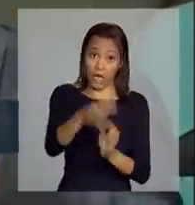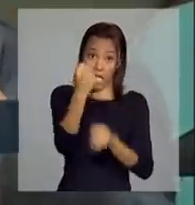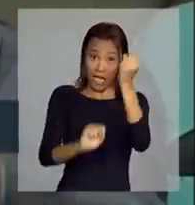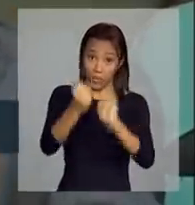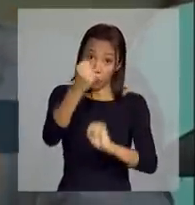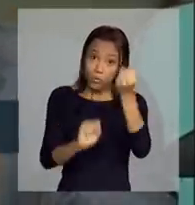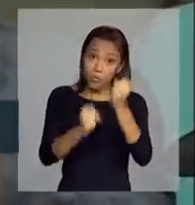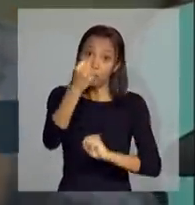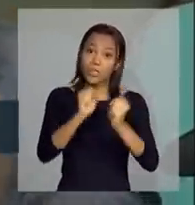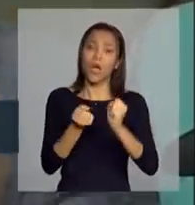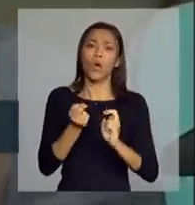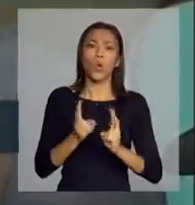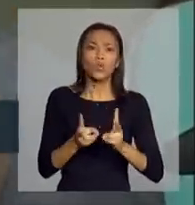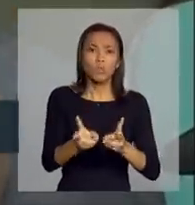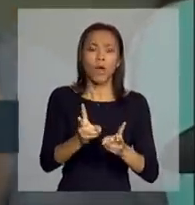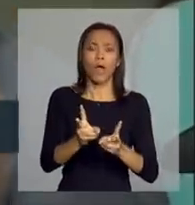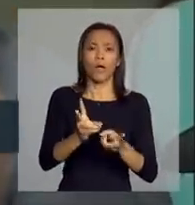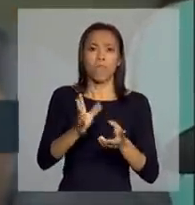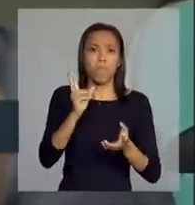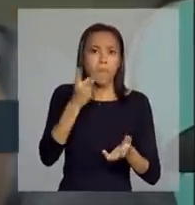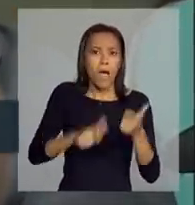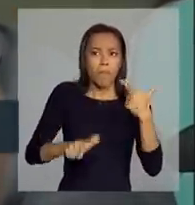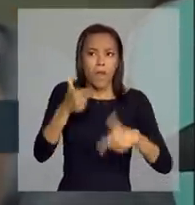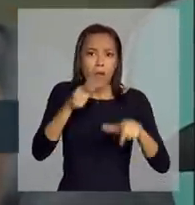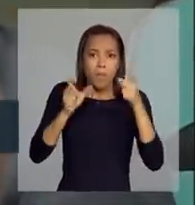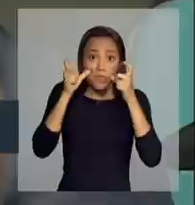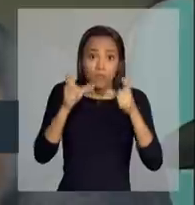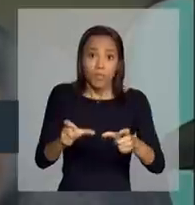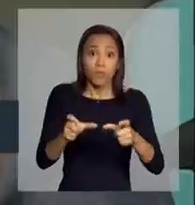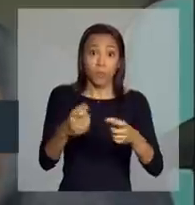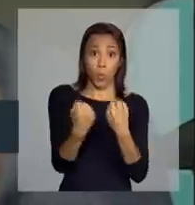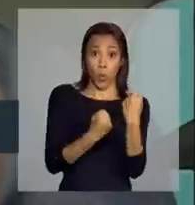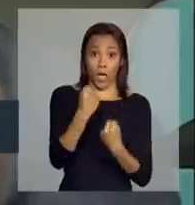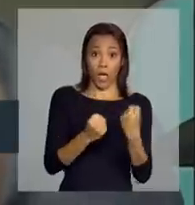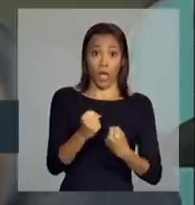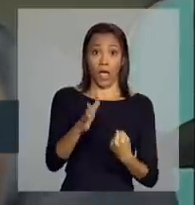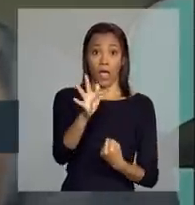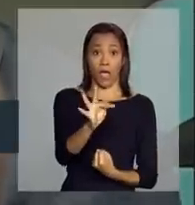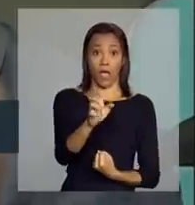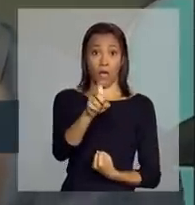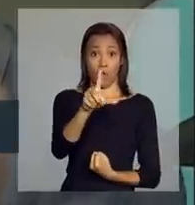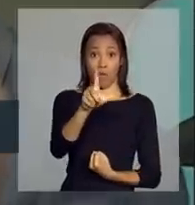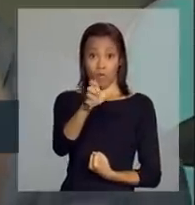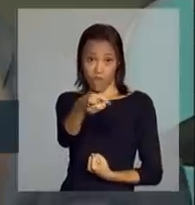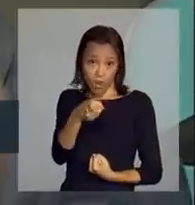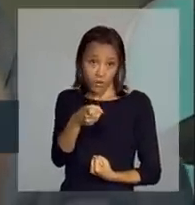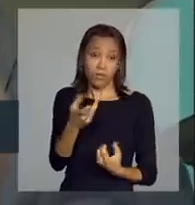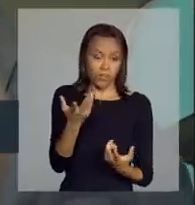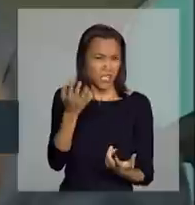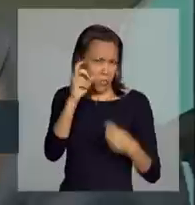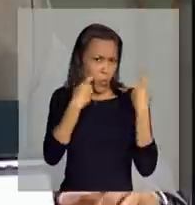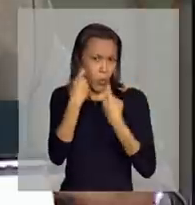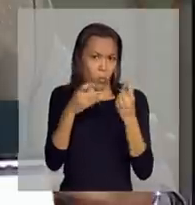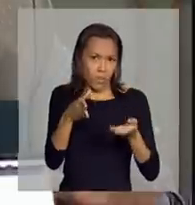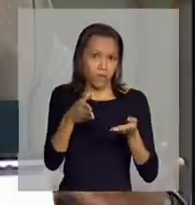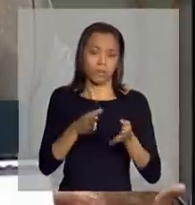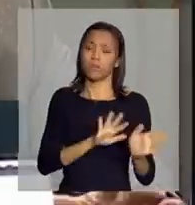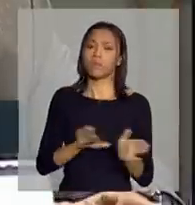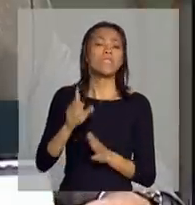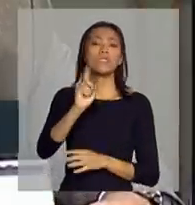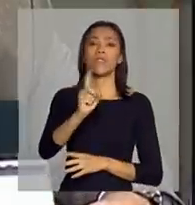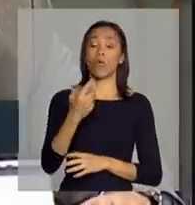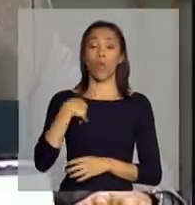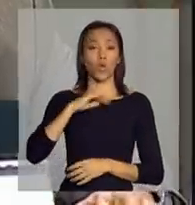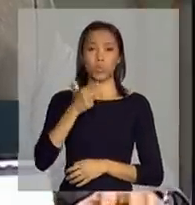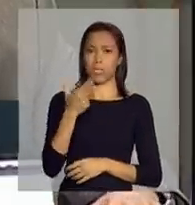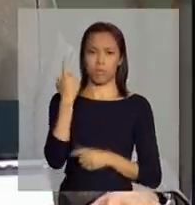estimular a indústria e continuar investindo no carro flex. Você acha que preocupa isso? Não, de forma nenhuma. A gente não tem essa